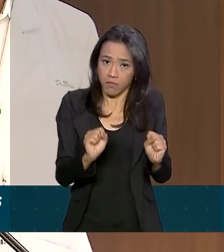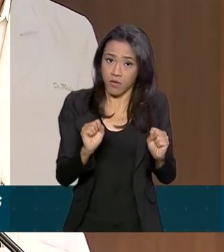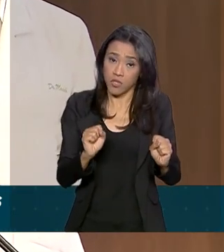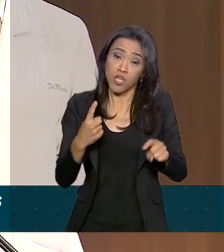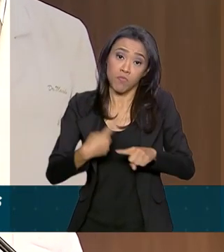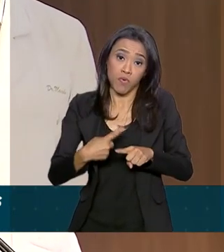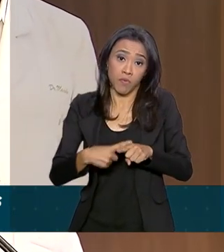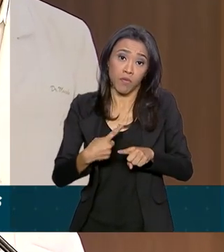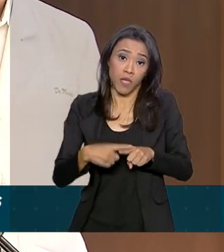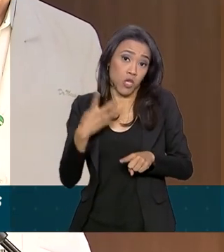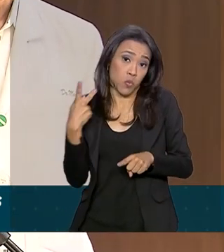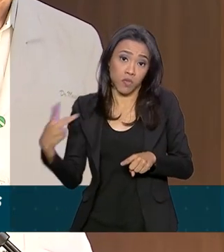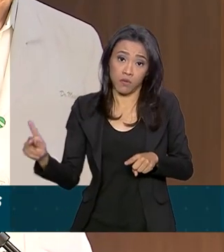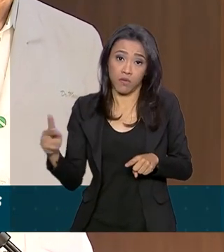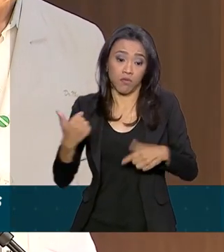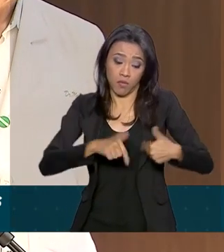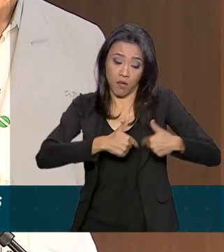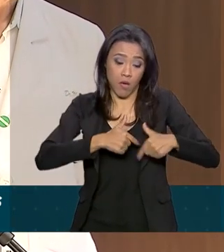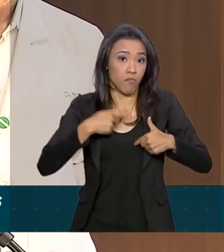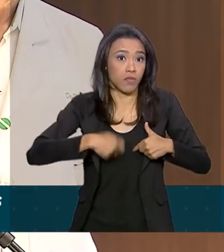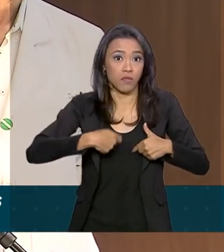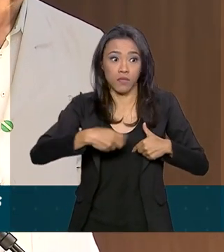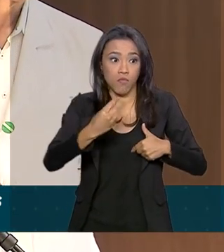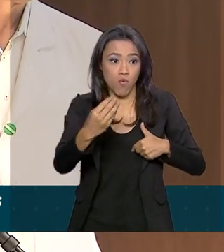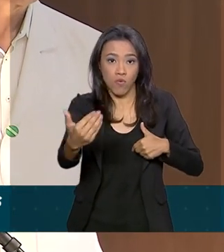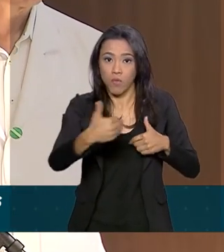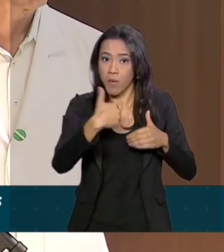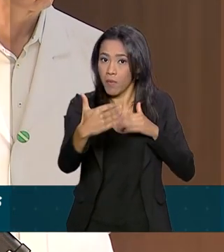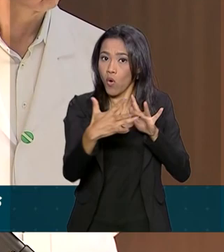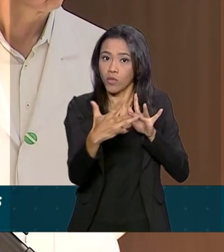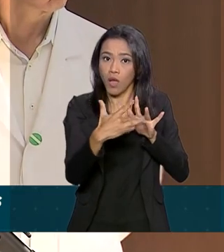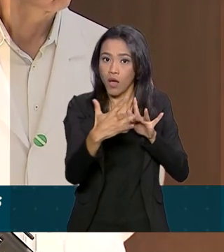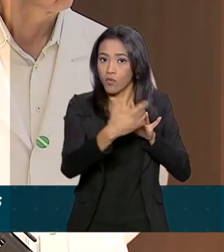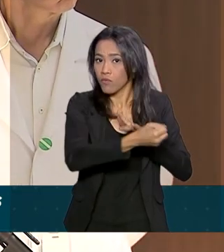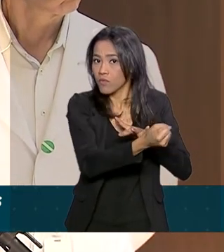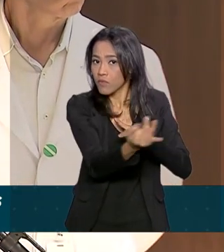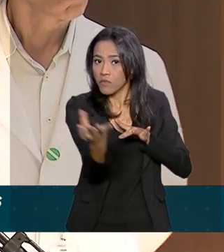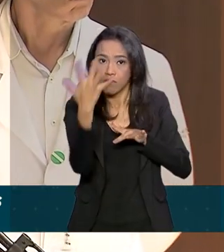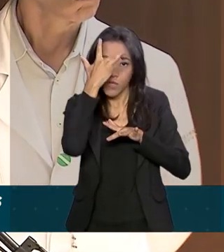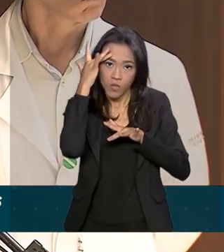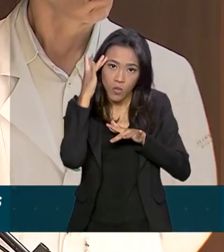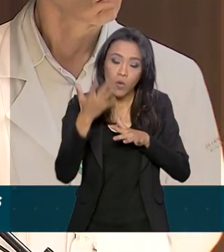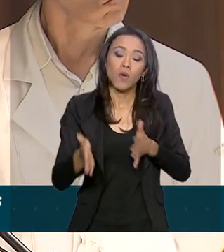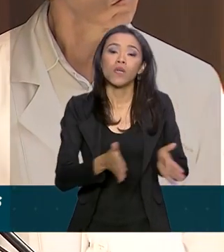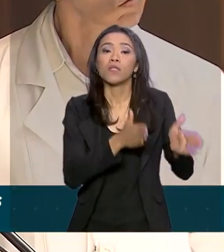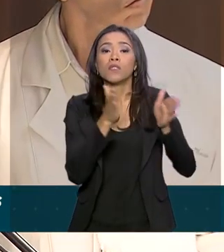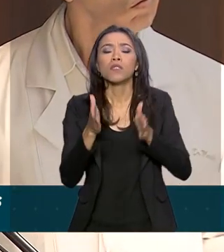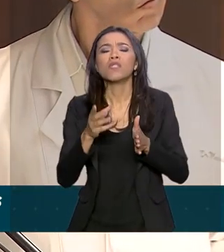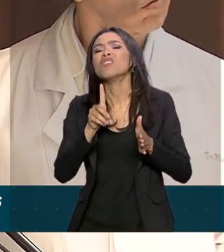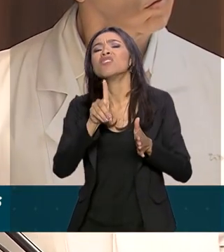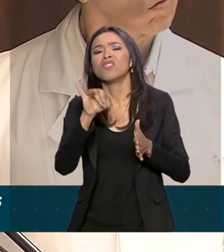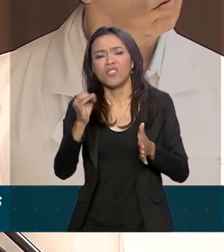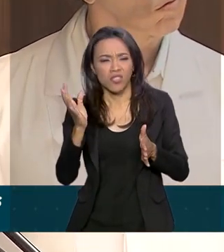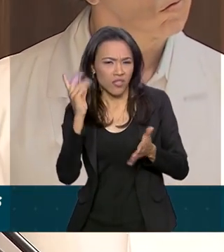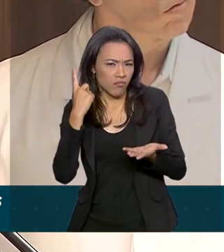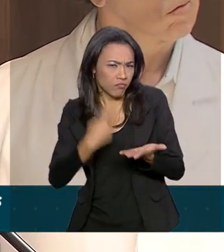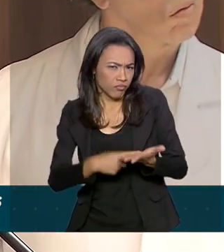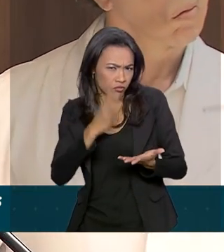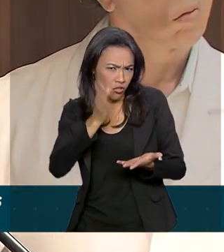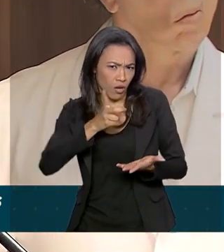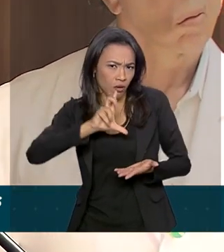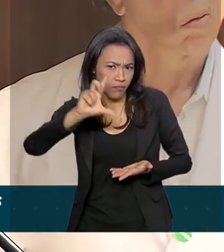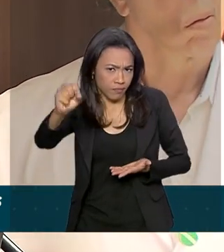tenha que conversar com mais pessoas, enfim, e a previsão de alta, se já há alguma expectativa.